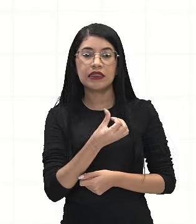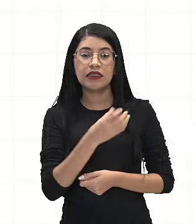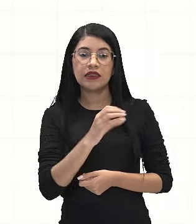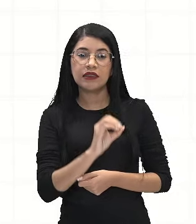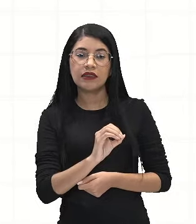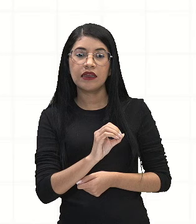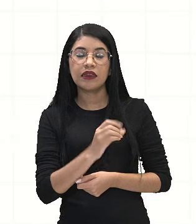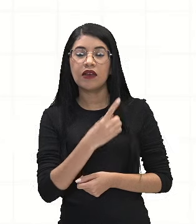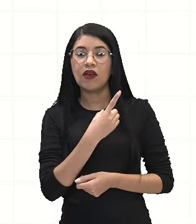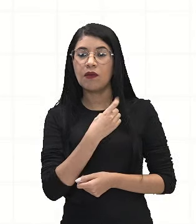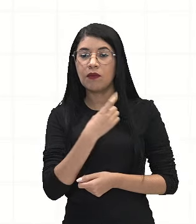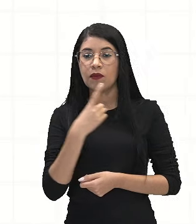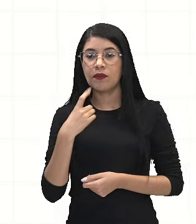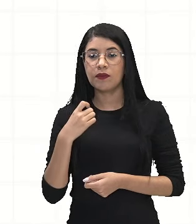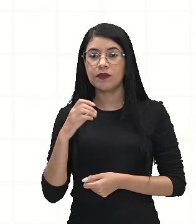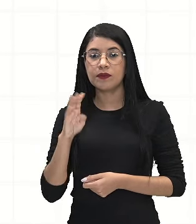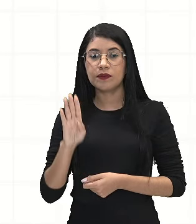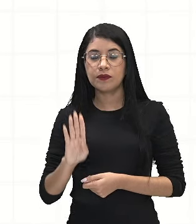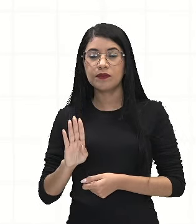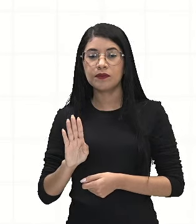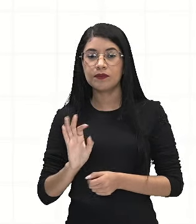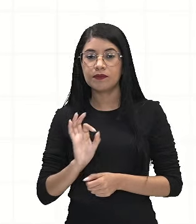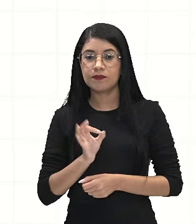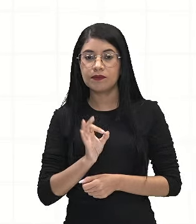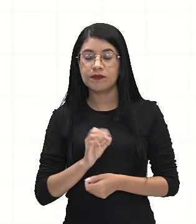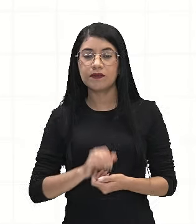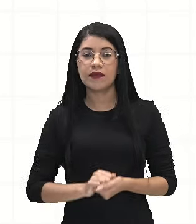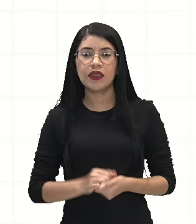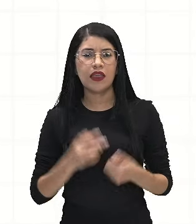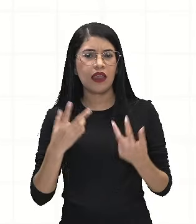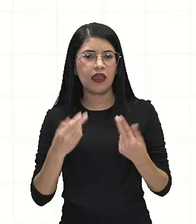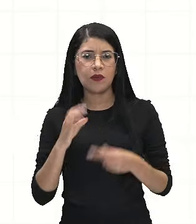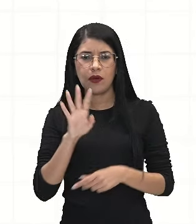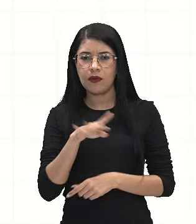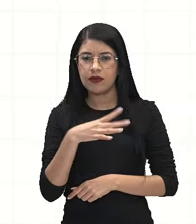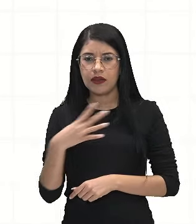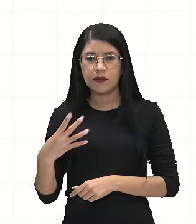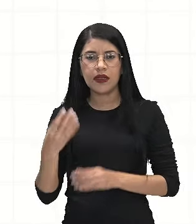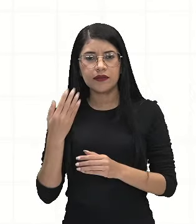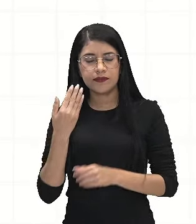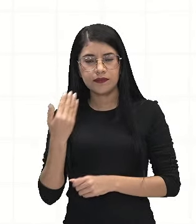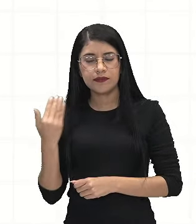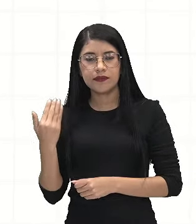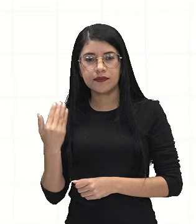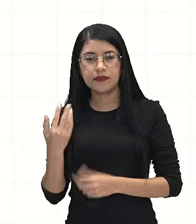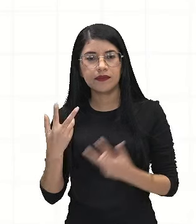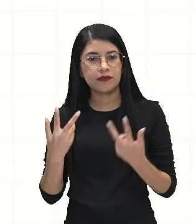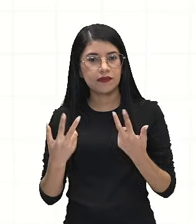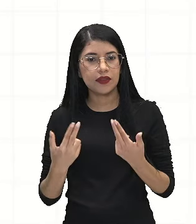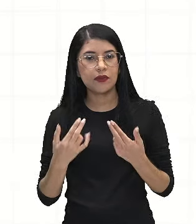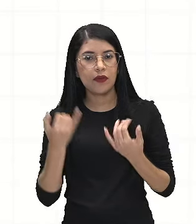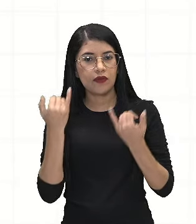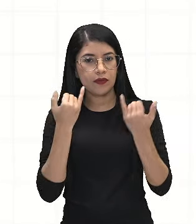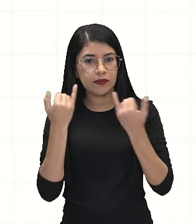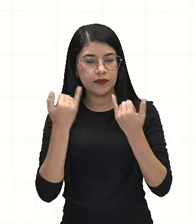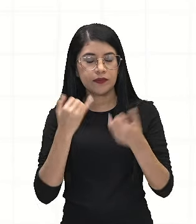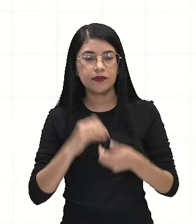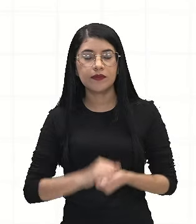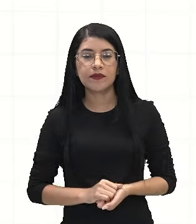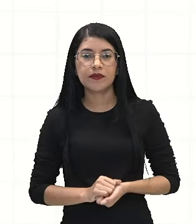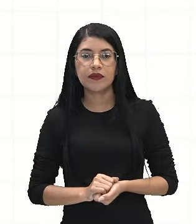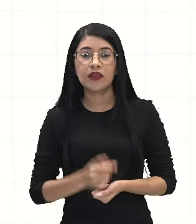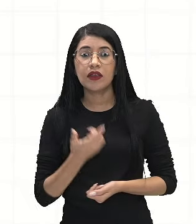preferem o perfume B. Pronto. É a mesma coisa que está dizendo ali na tabela. E a outra coisa